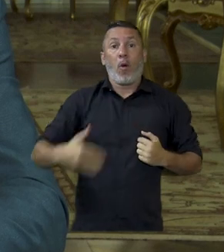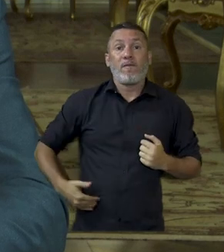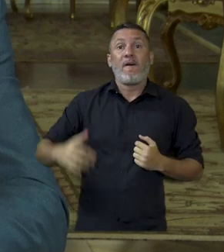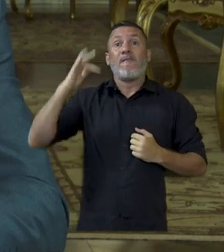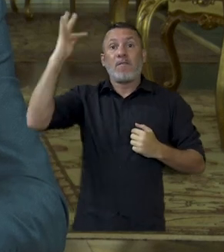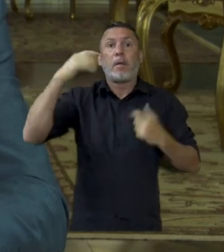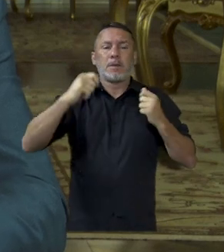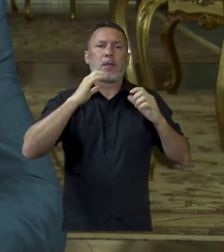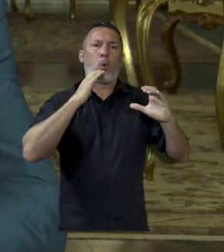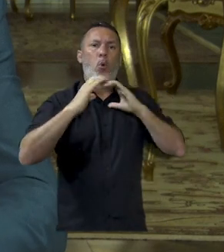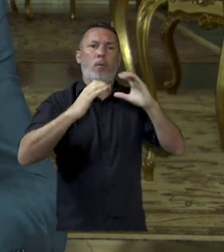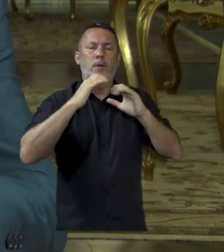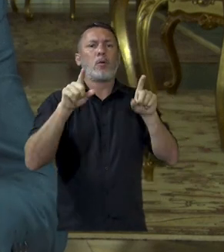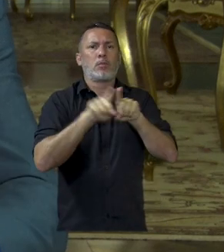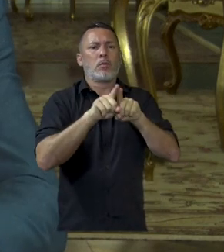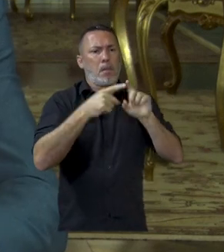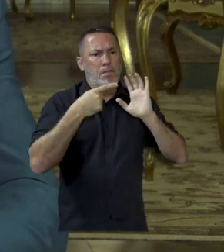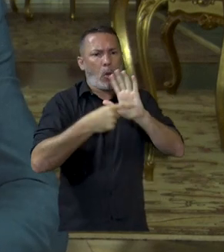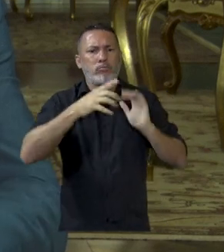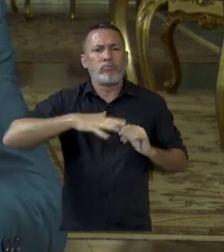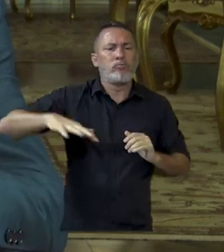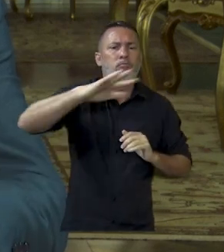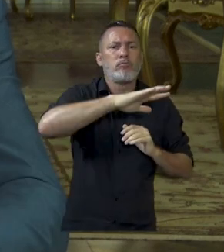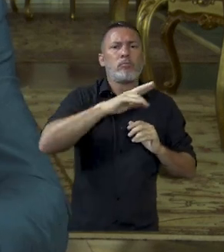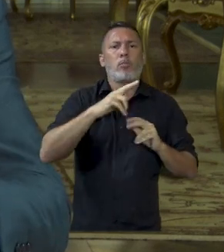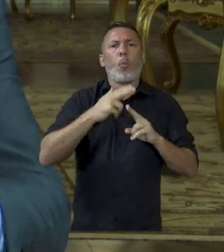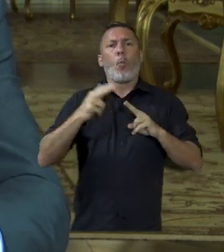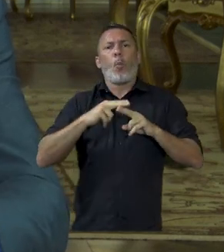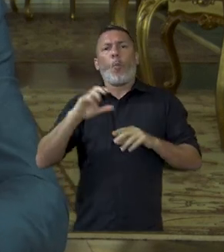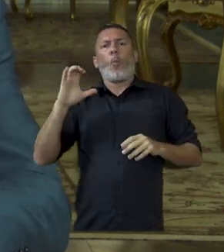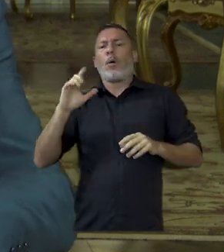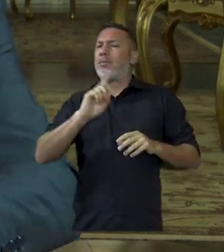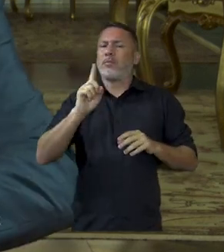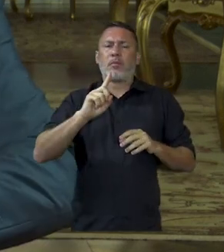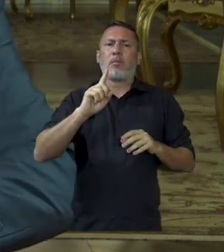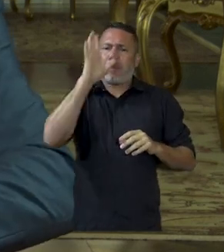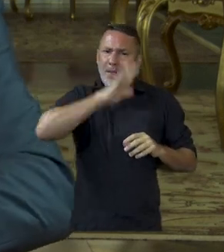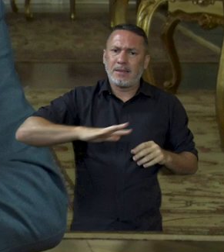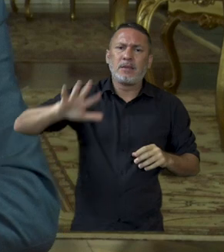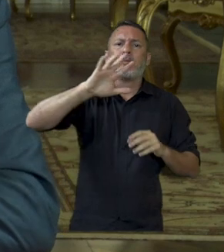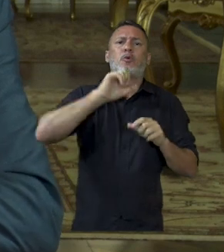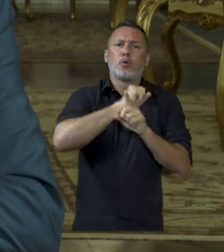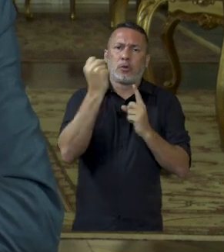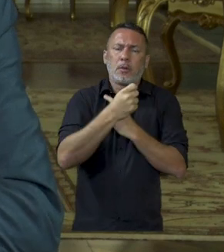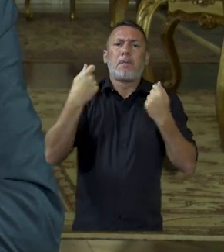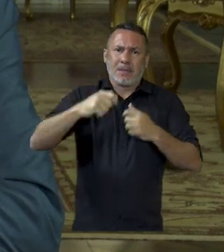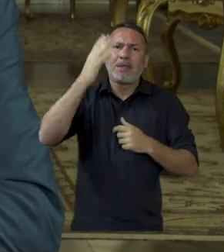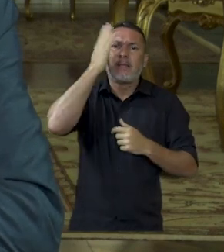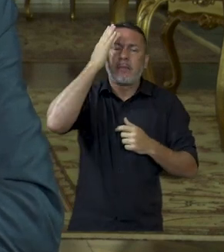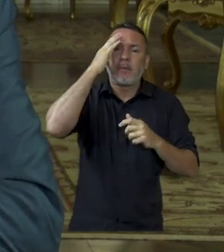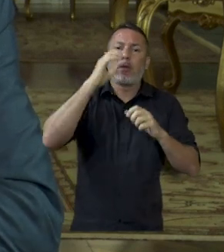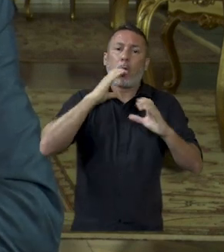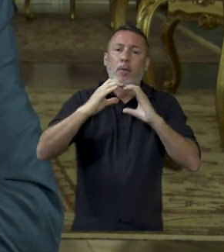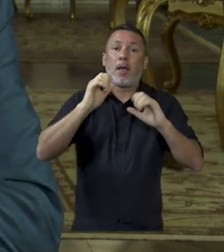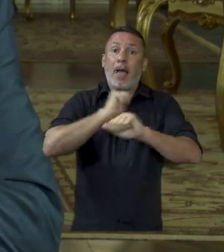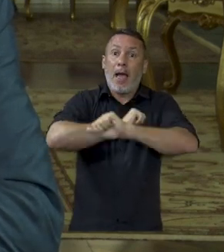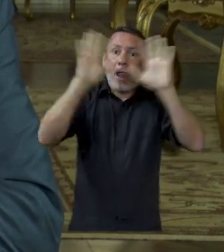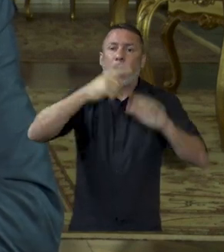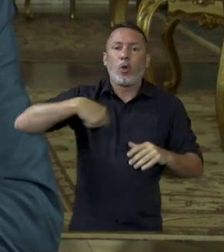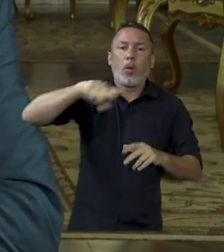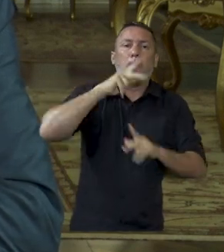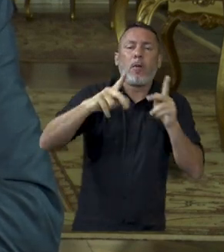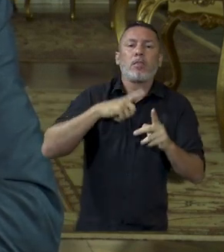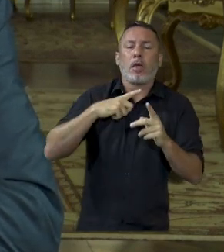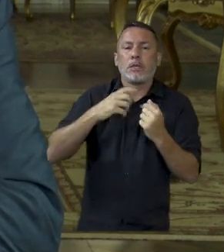o governo federal comunique isso com clareza para a sociedade brasileira. A comunicação é fundamental para que os brasileiros